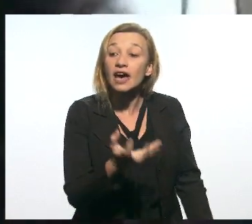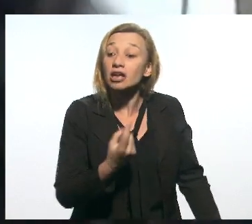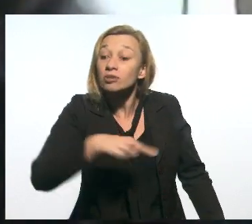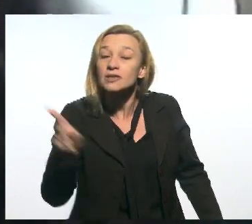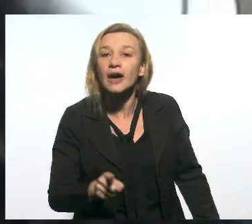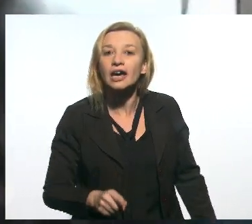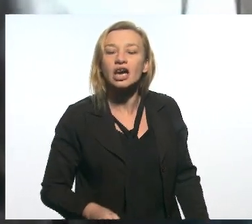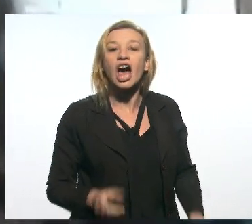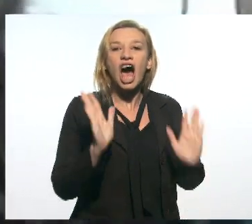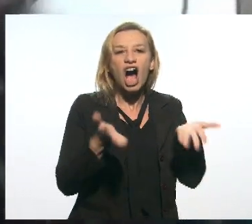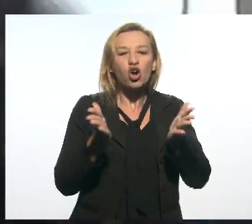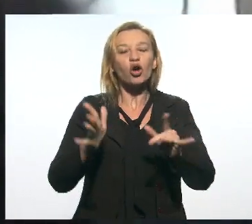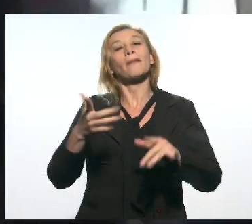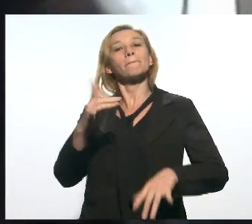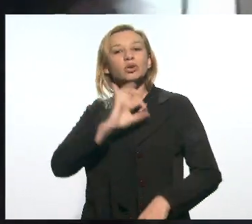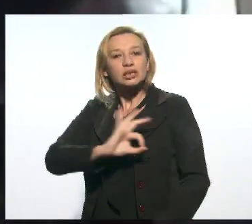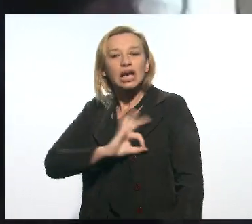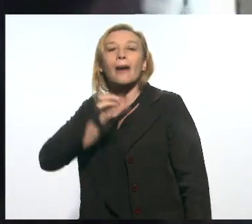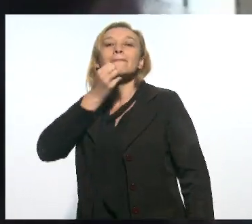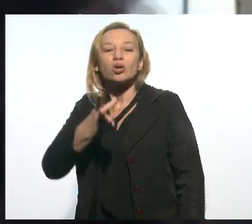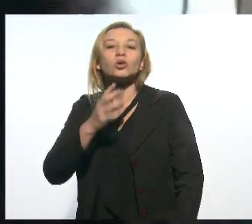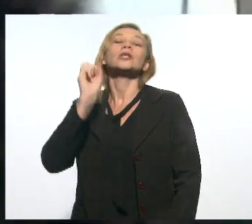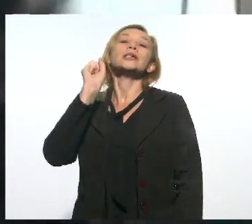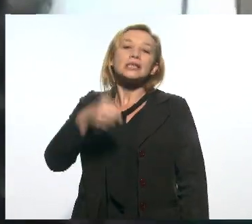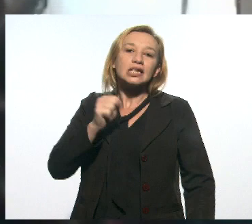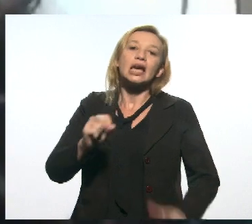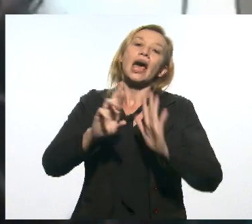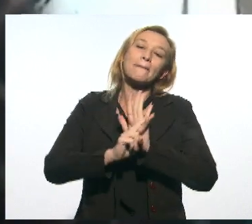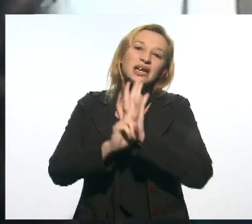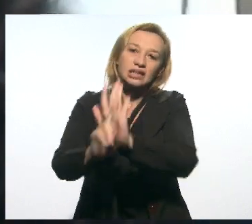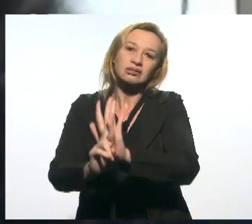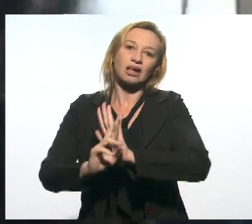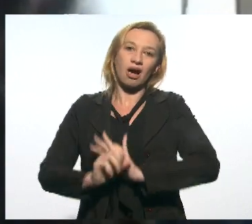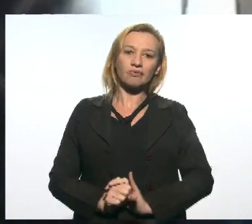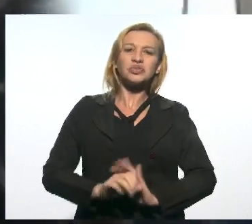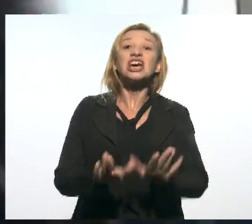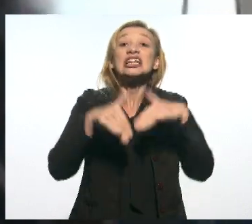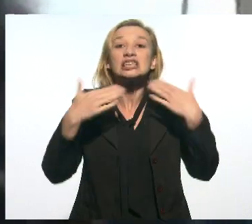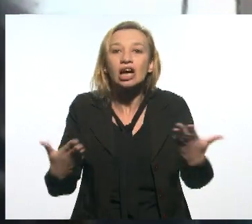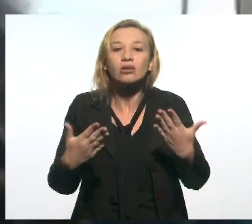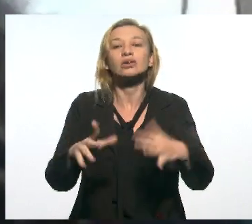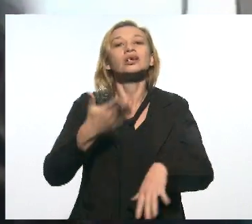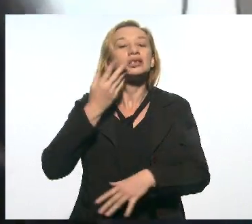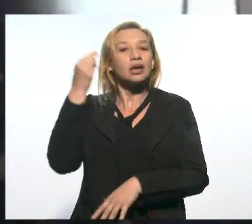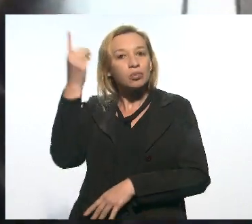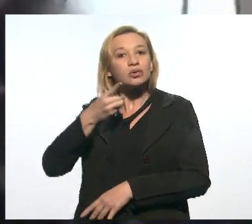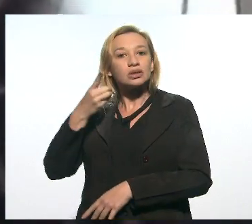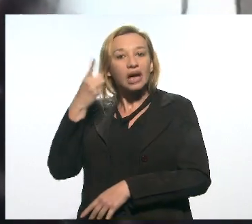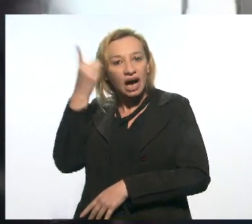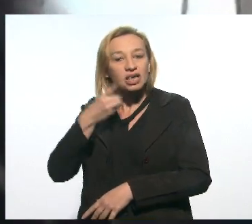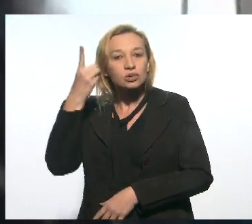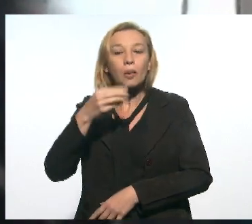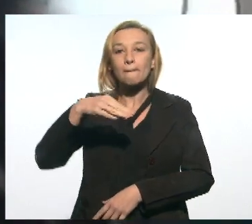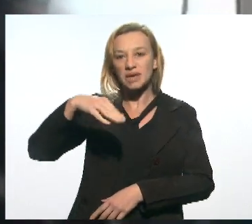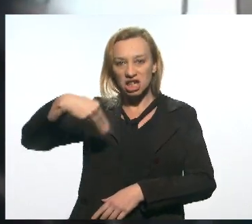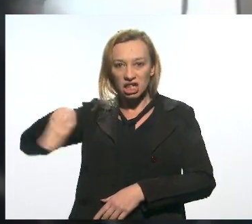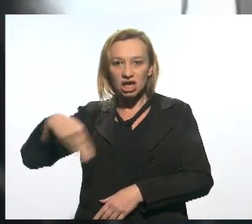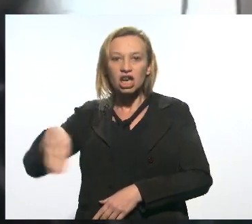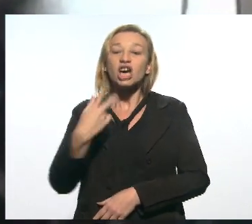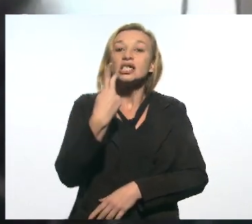policiais bons, nós vamos sim representá-los. Então, deputado Mink, esse seu